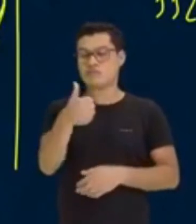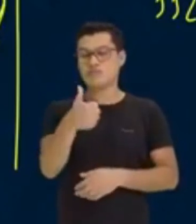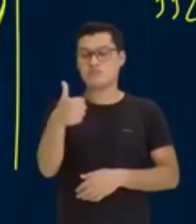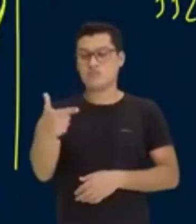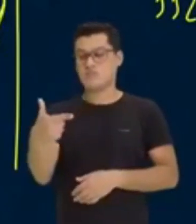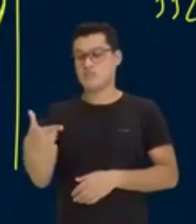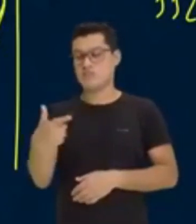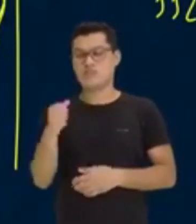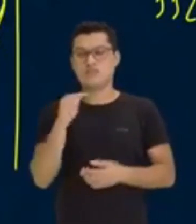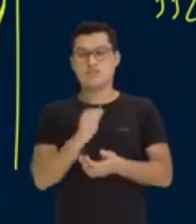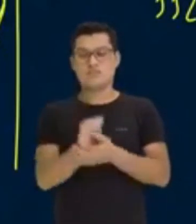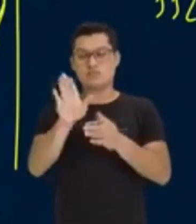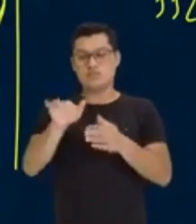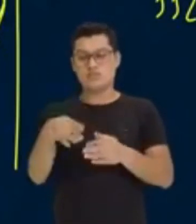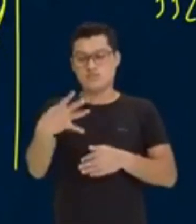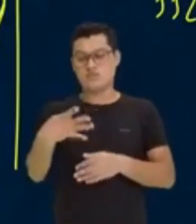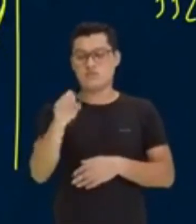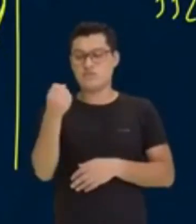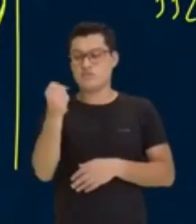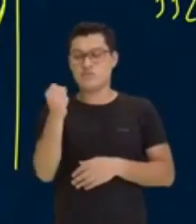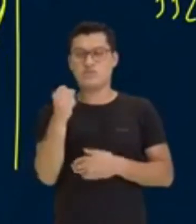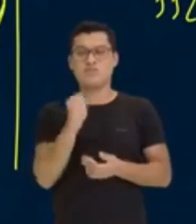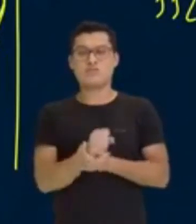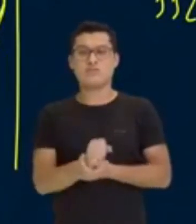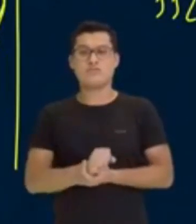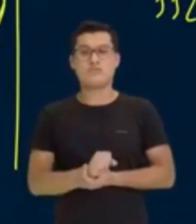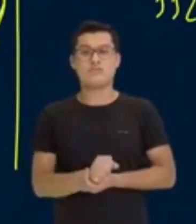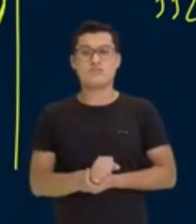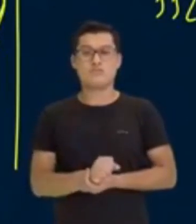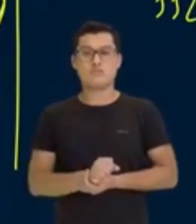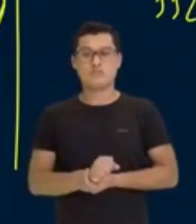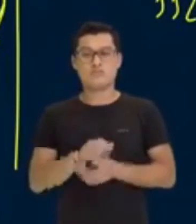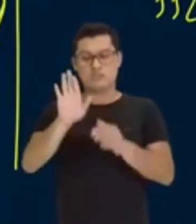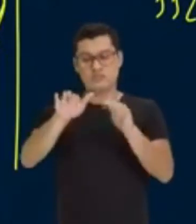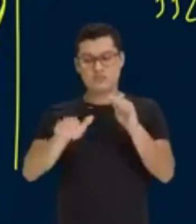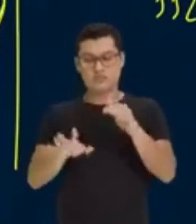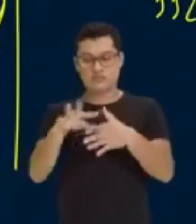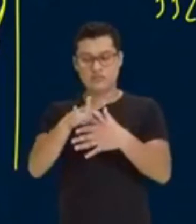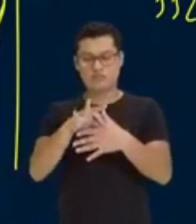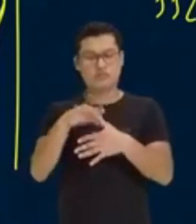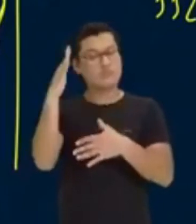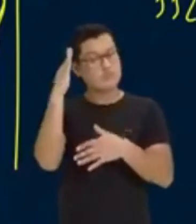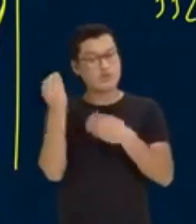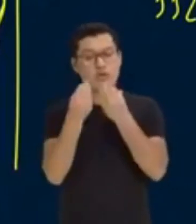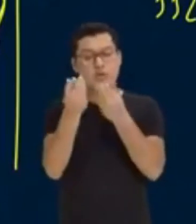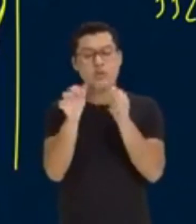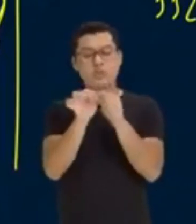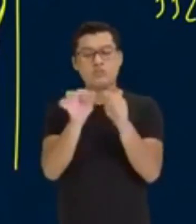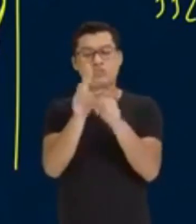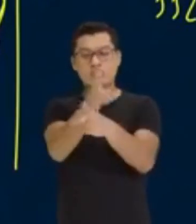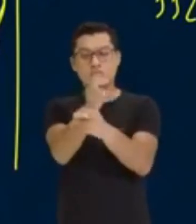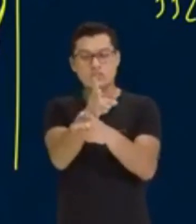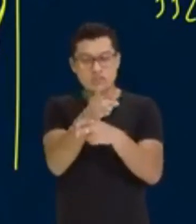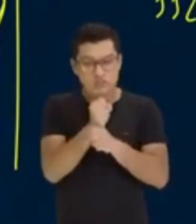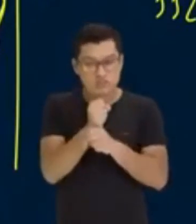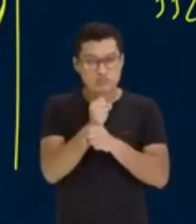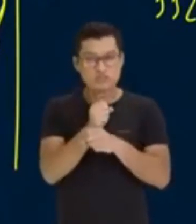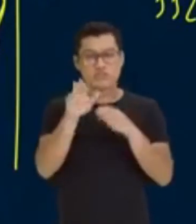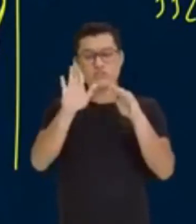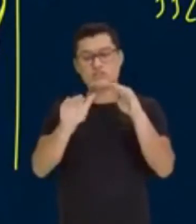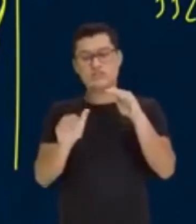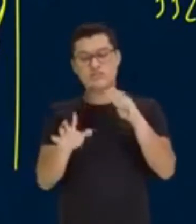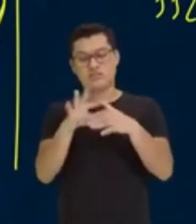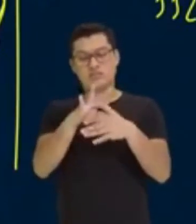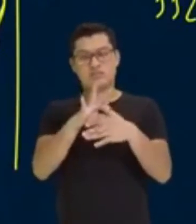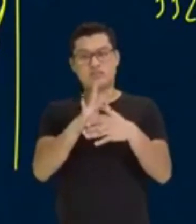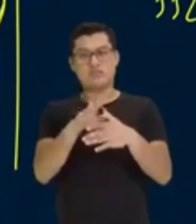pra 48. Então a banha vai diminuir. Eu sei, professor. Mas como é se faz essa conta? A banha vai diminuir.